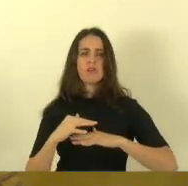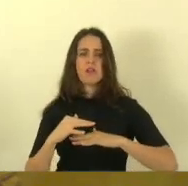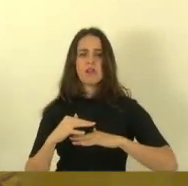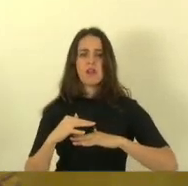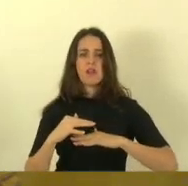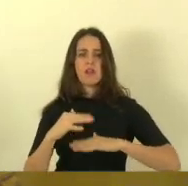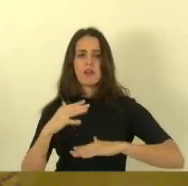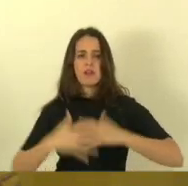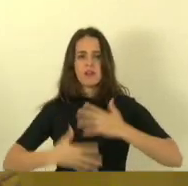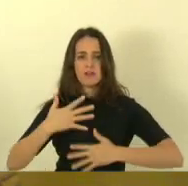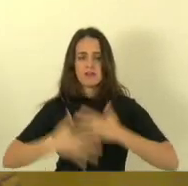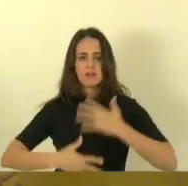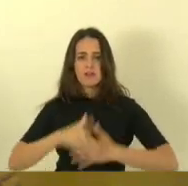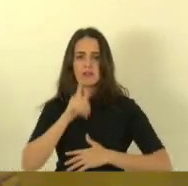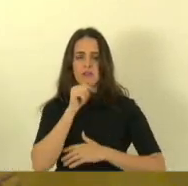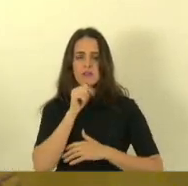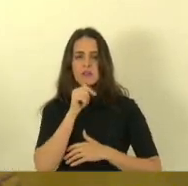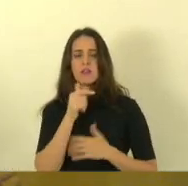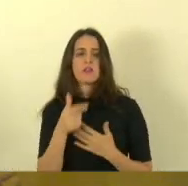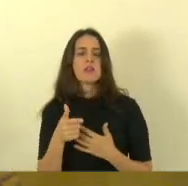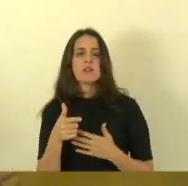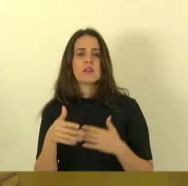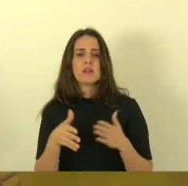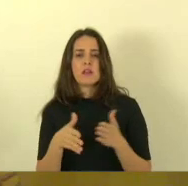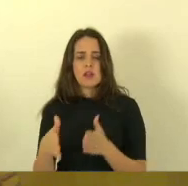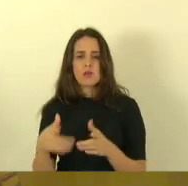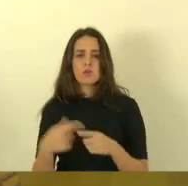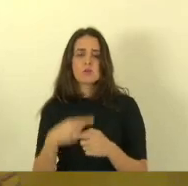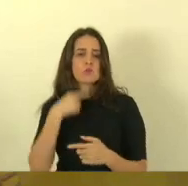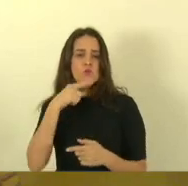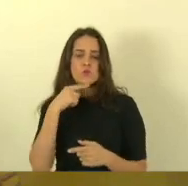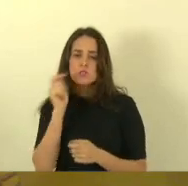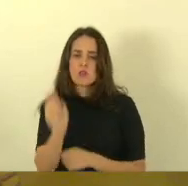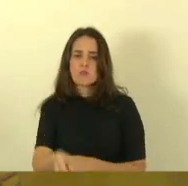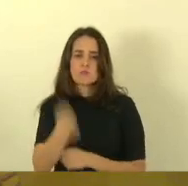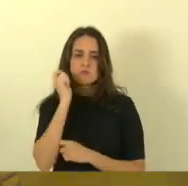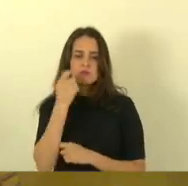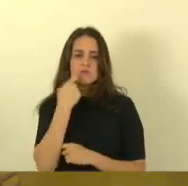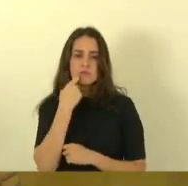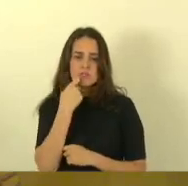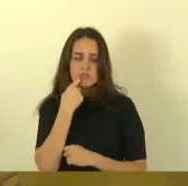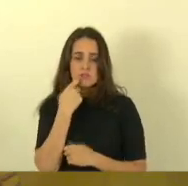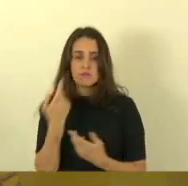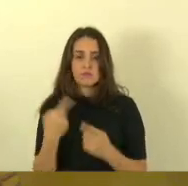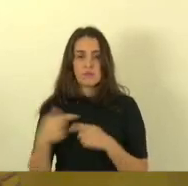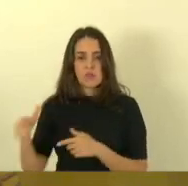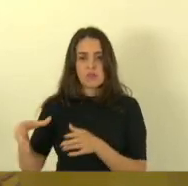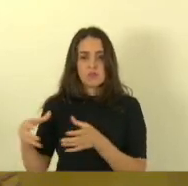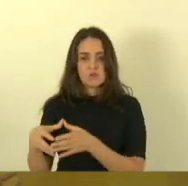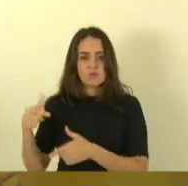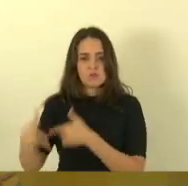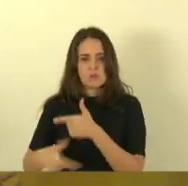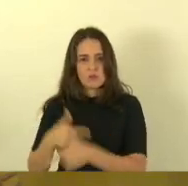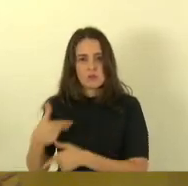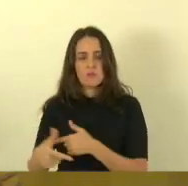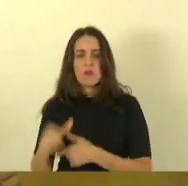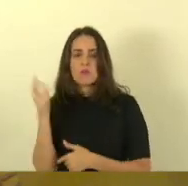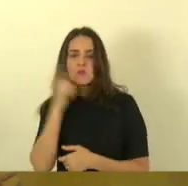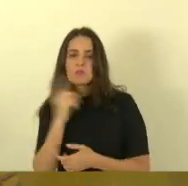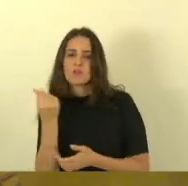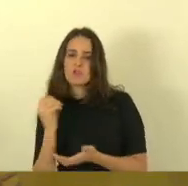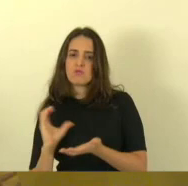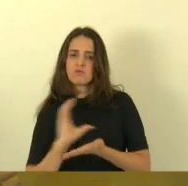desses trabalhadores que mantêm a subsistência da família com um trabalho digno através da pesca